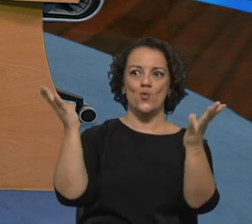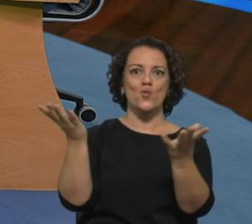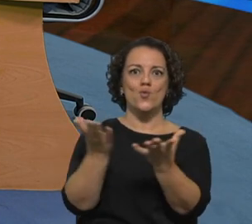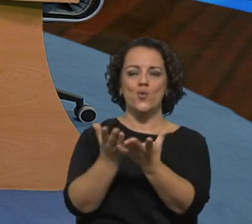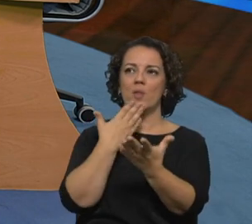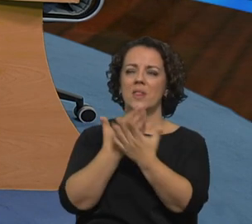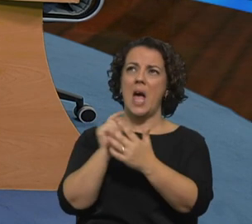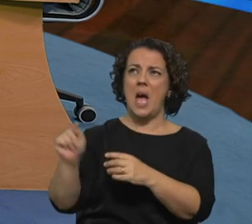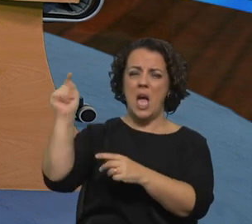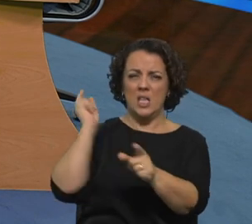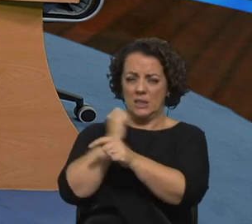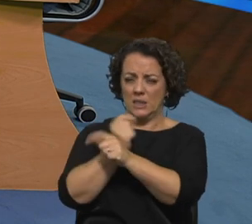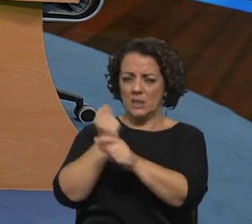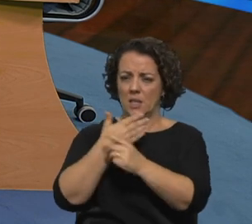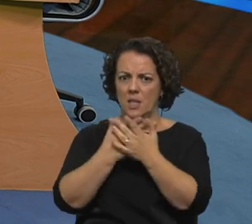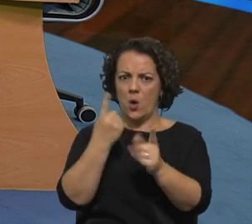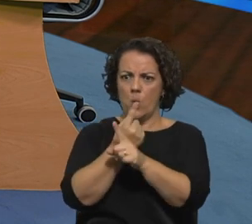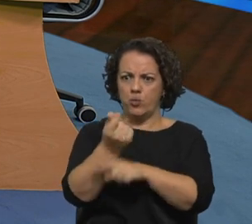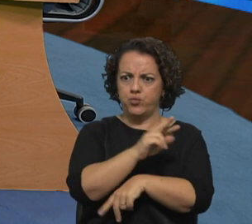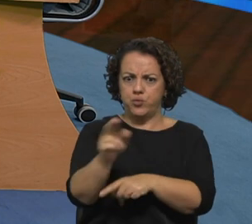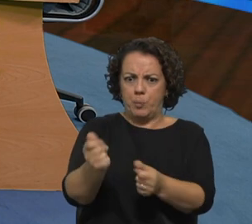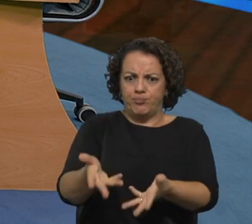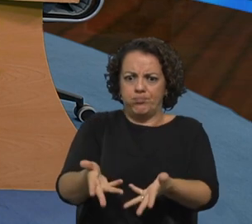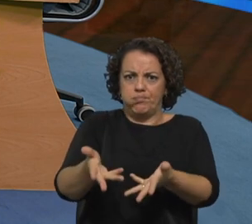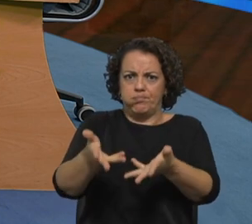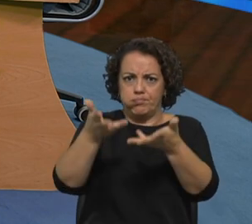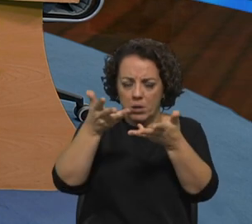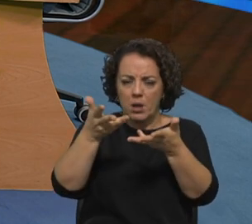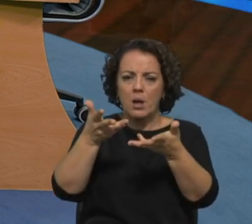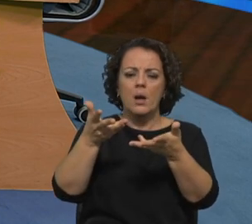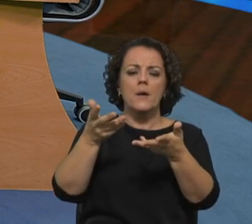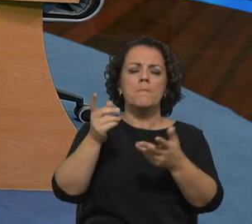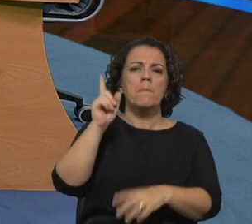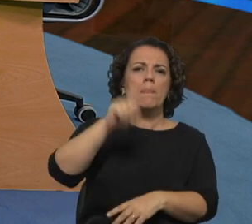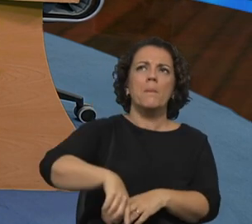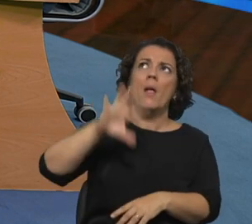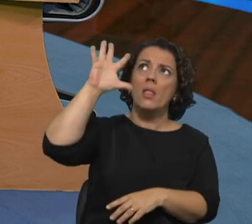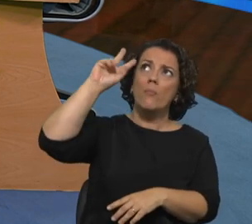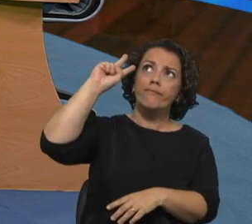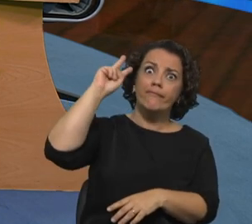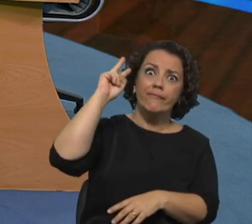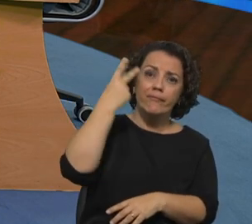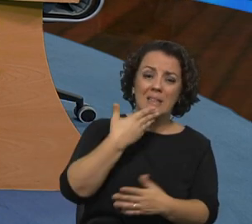preços disparem, ou as alterações climáticas.